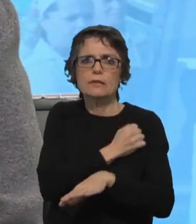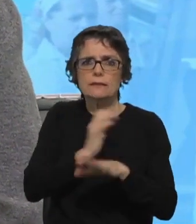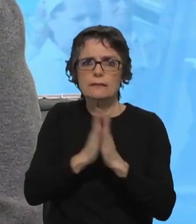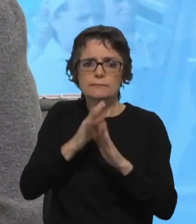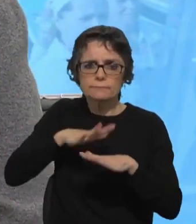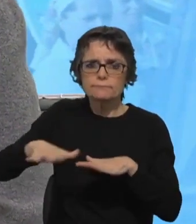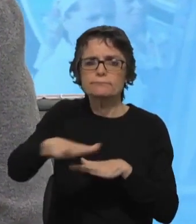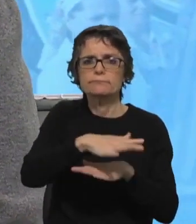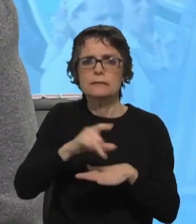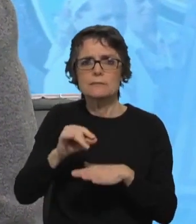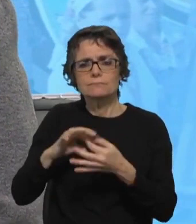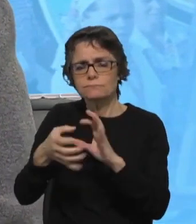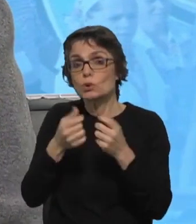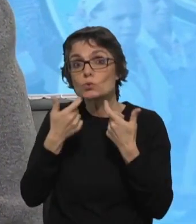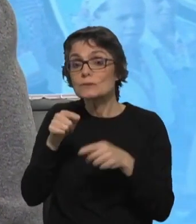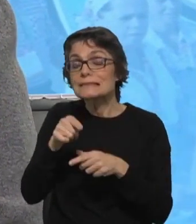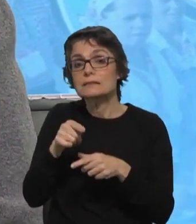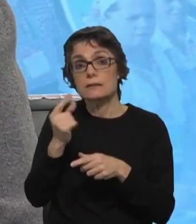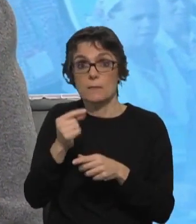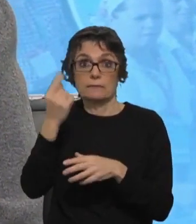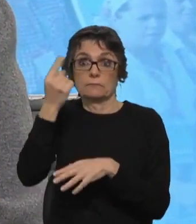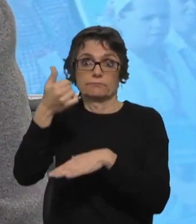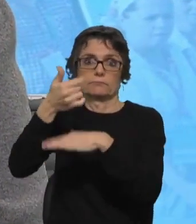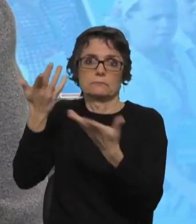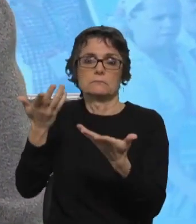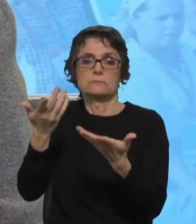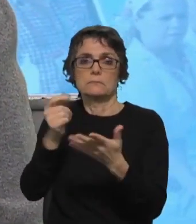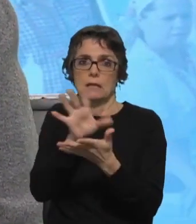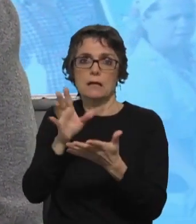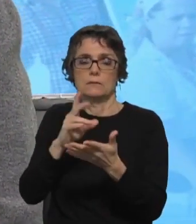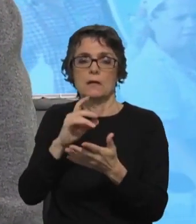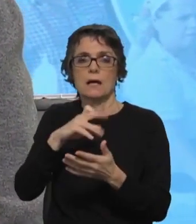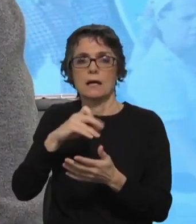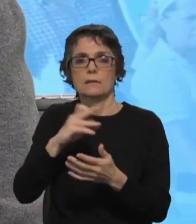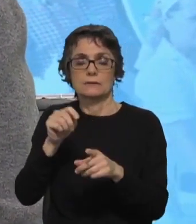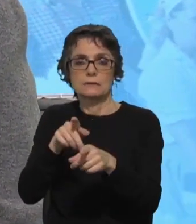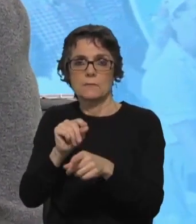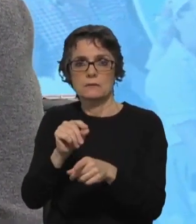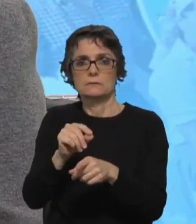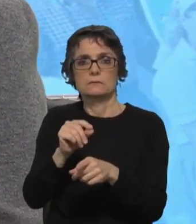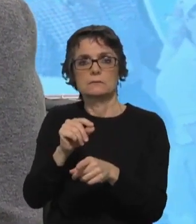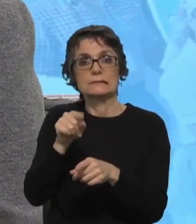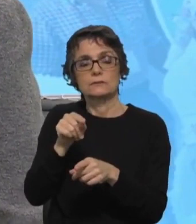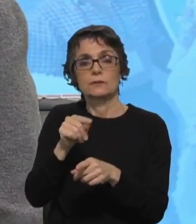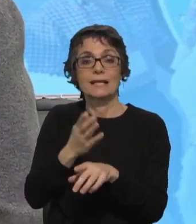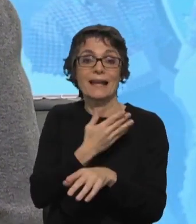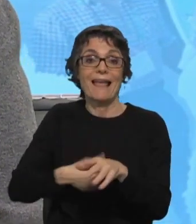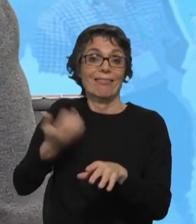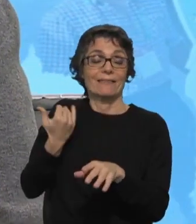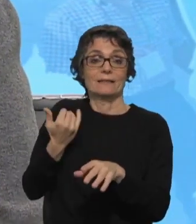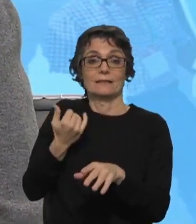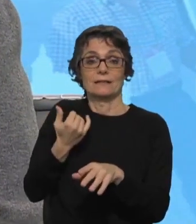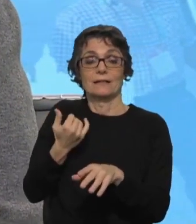com quem tutela, portanto, a AIMA, que é neste momento, a antiga agência,